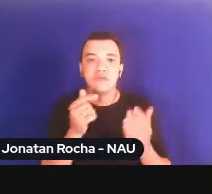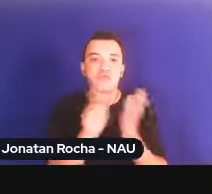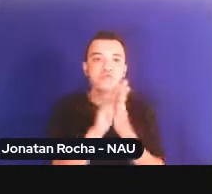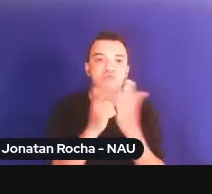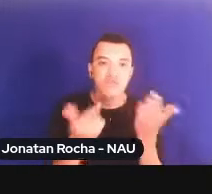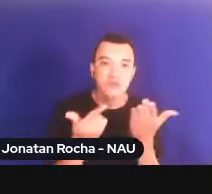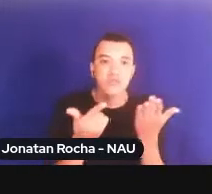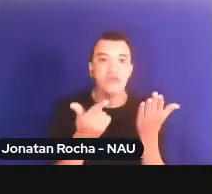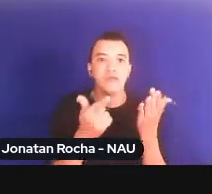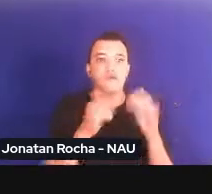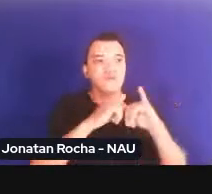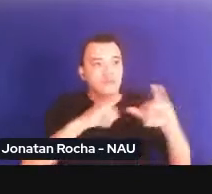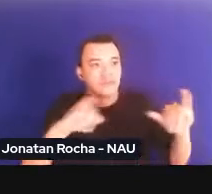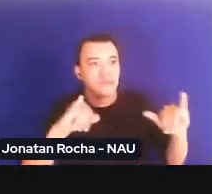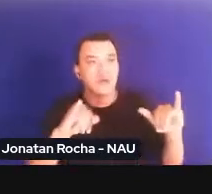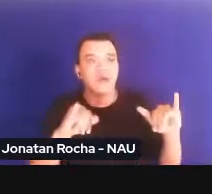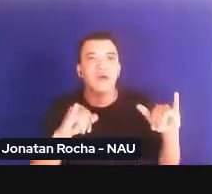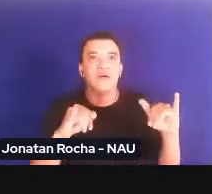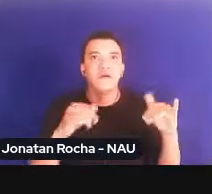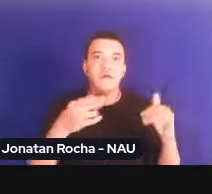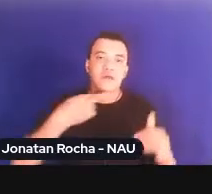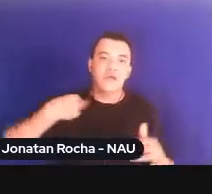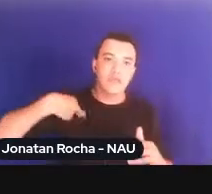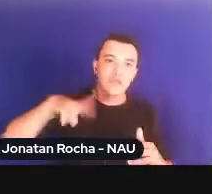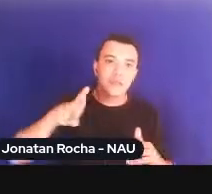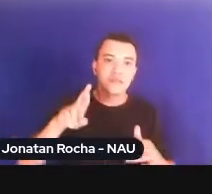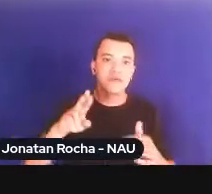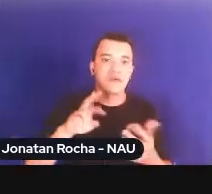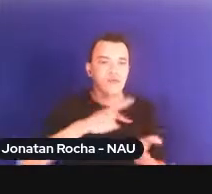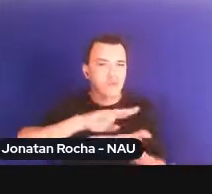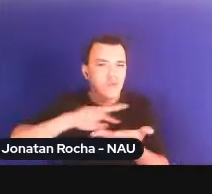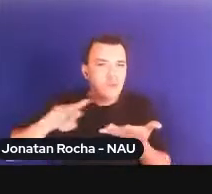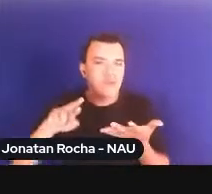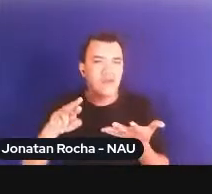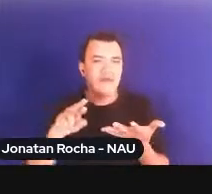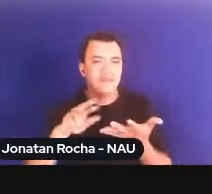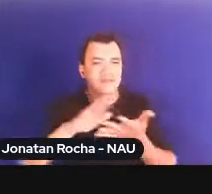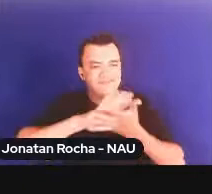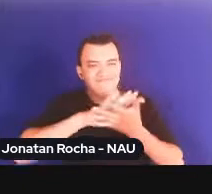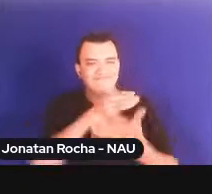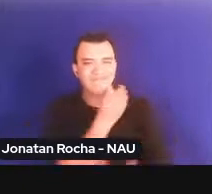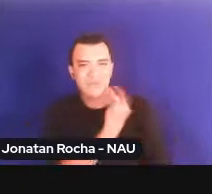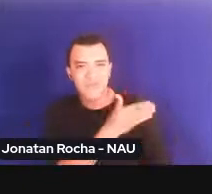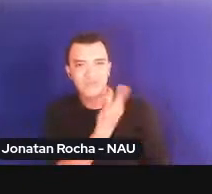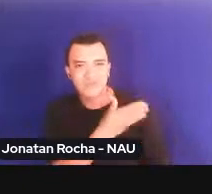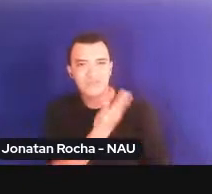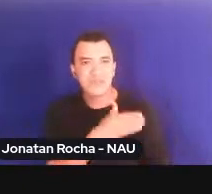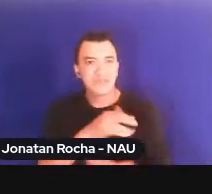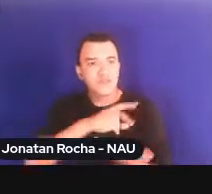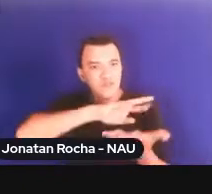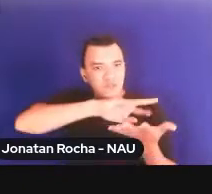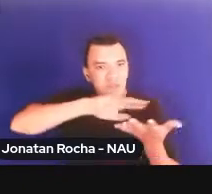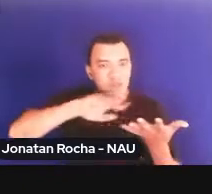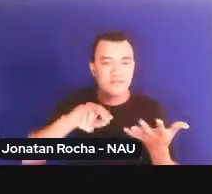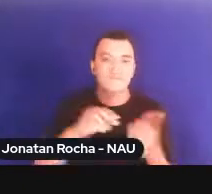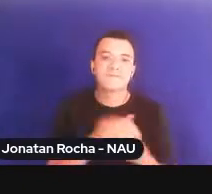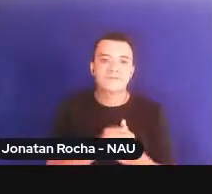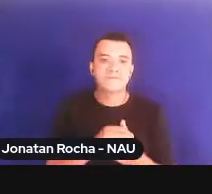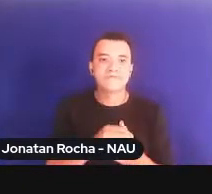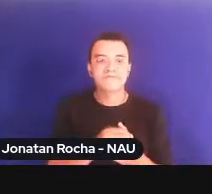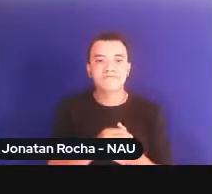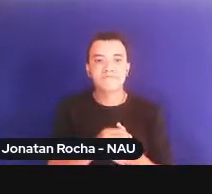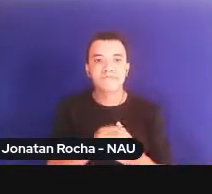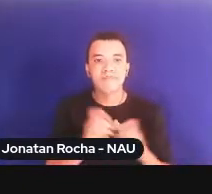o combate contra as diversas intolerâncias. Estamos a acompanhar a crise no Afeganistão, que é uma